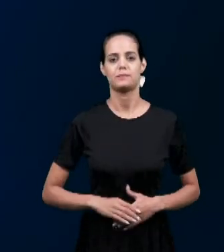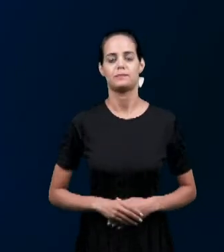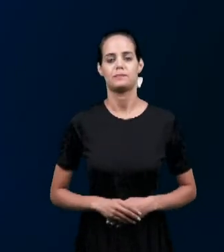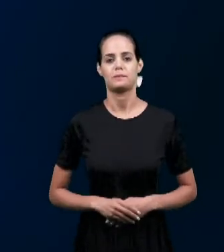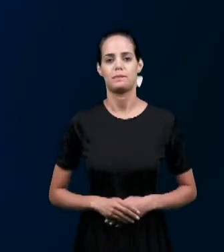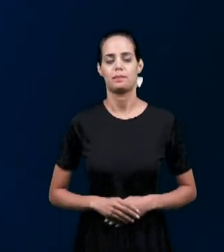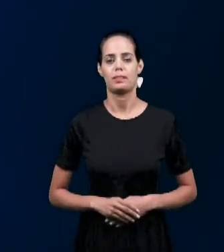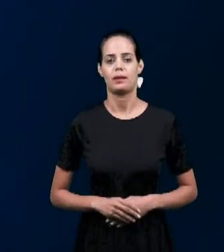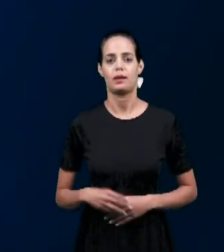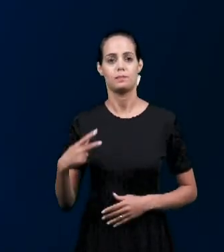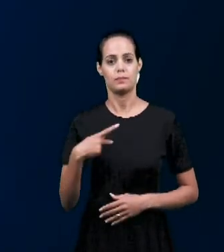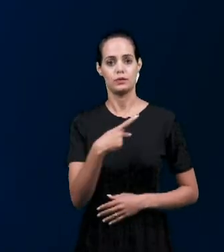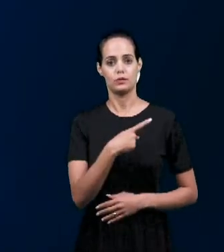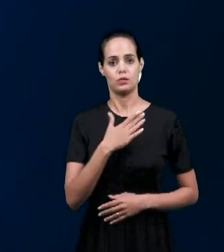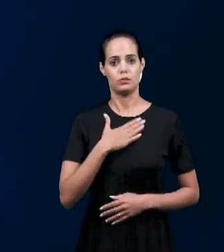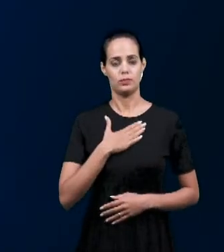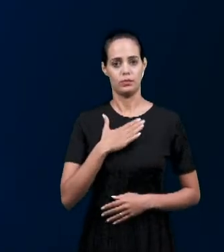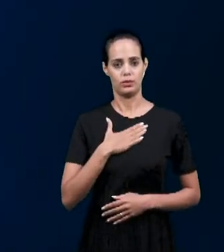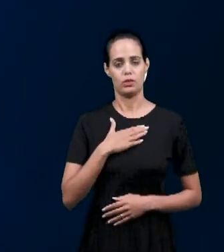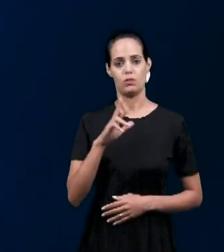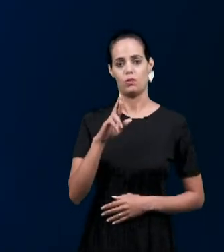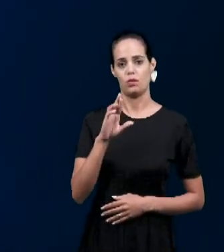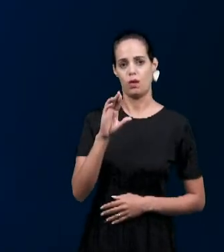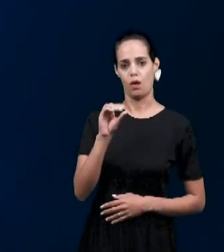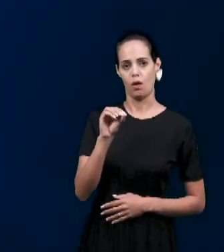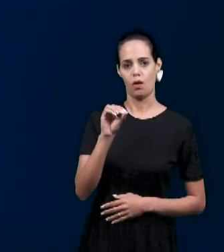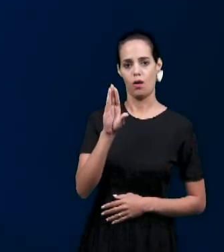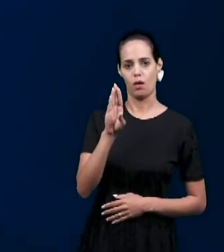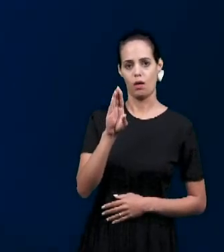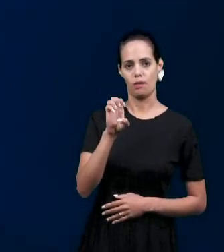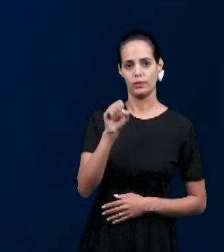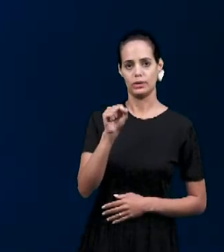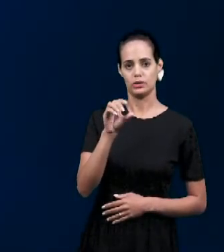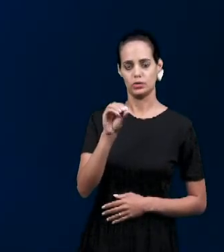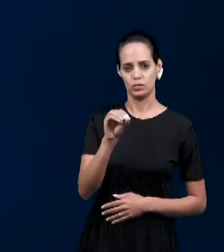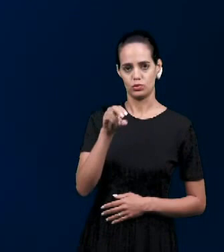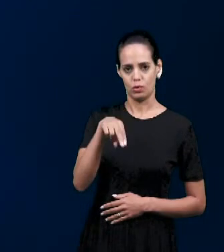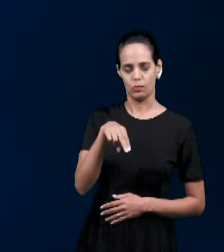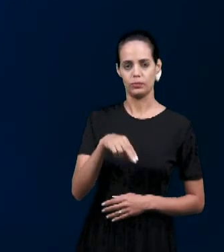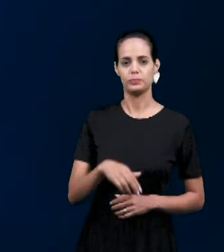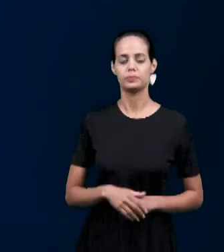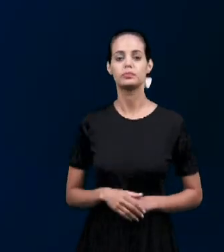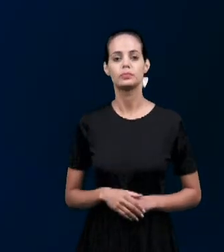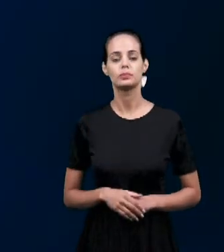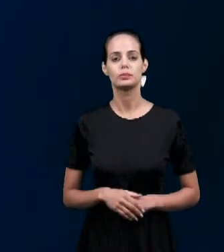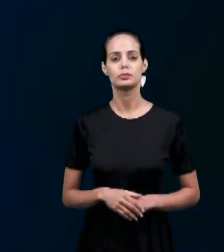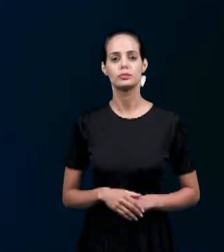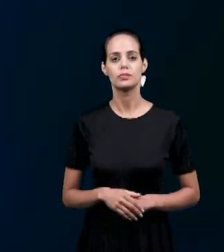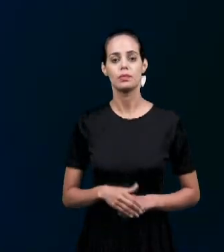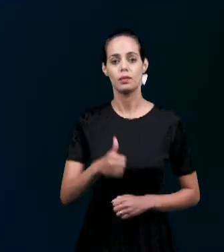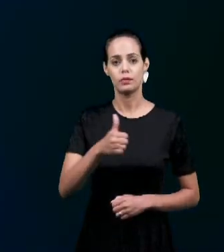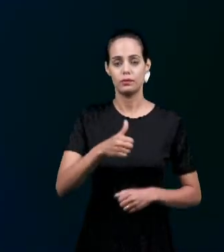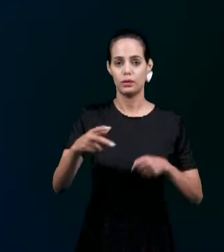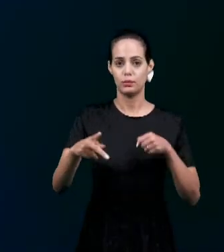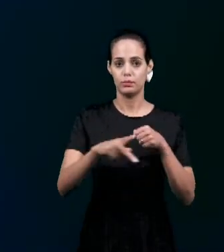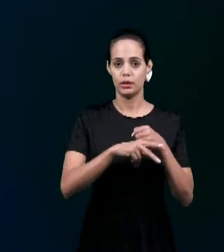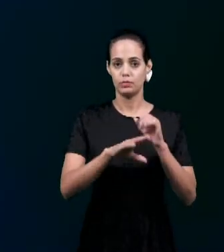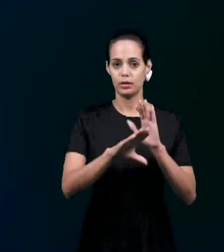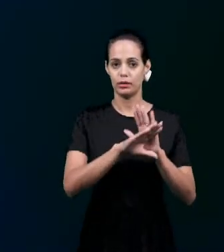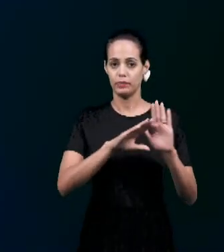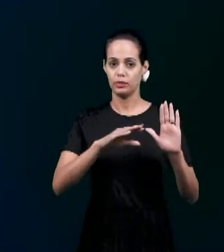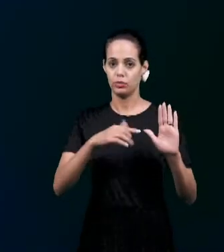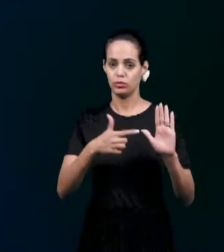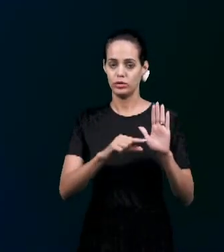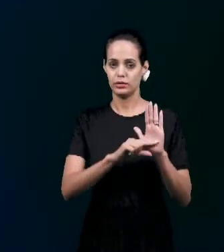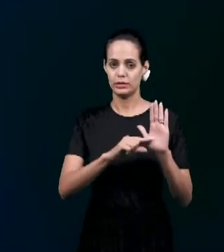Pastor Robson E a nossa contribuição Para a primeira carta do apóstolo Pedro Capítulo 2, versículos